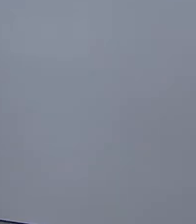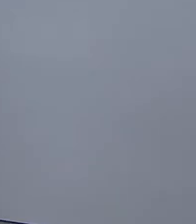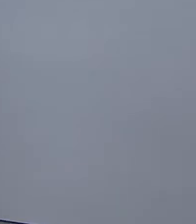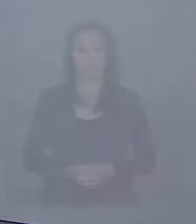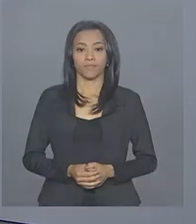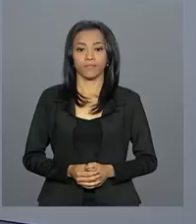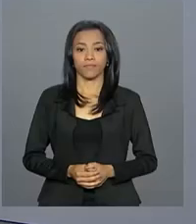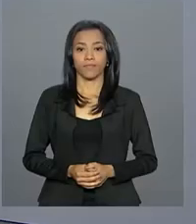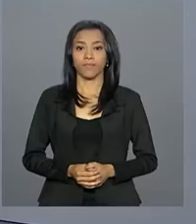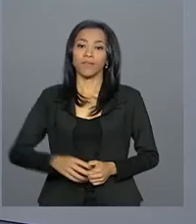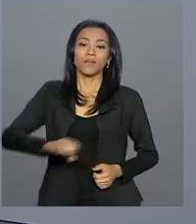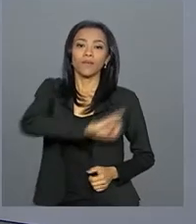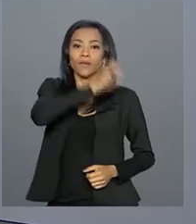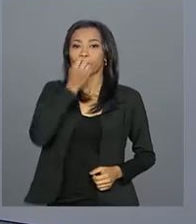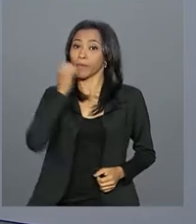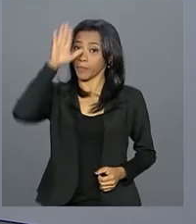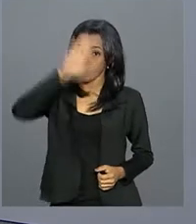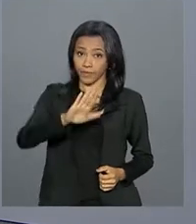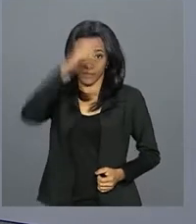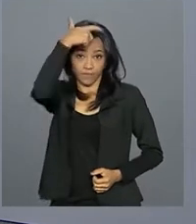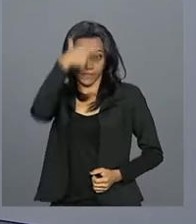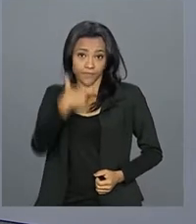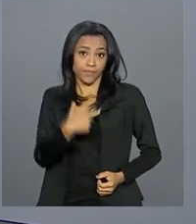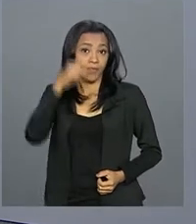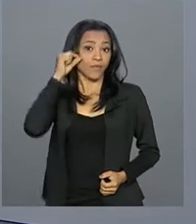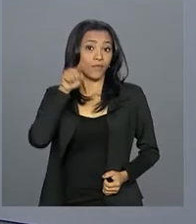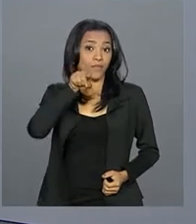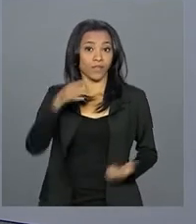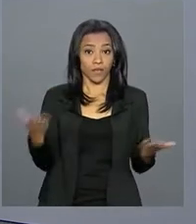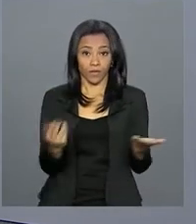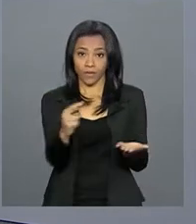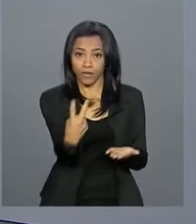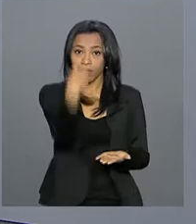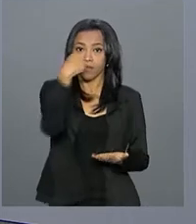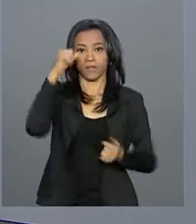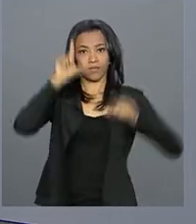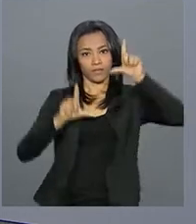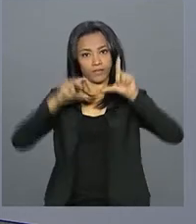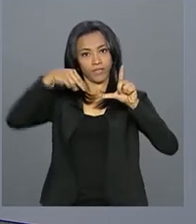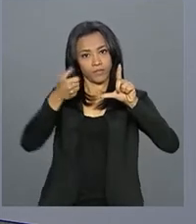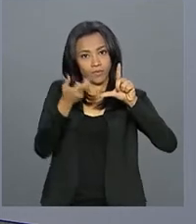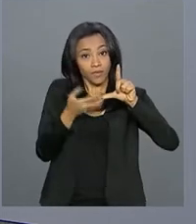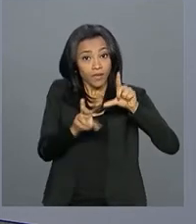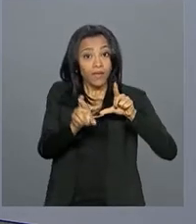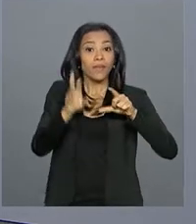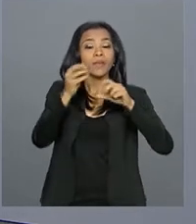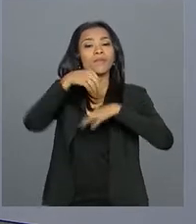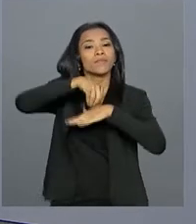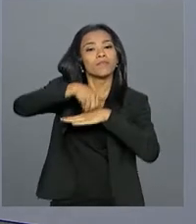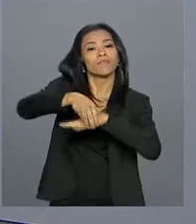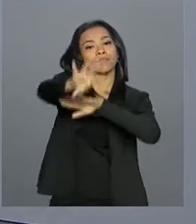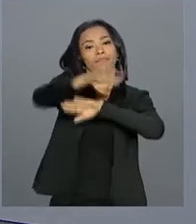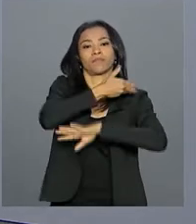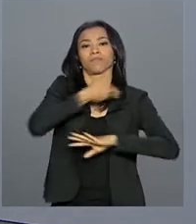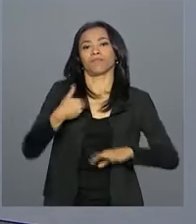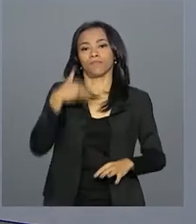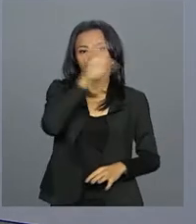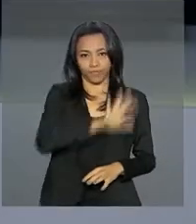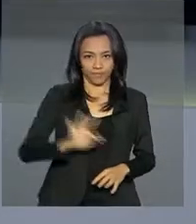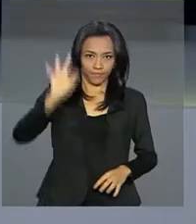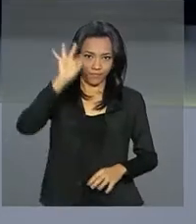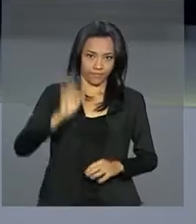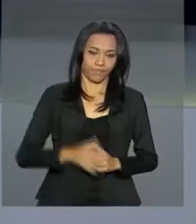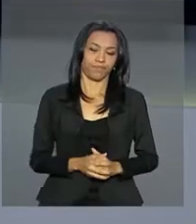Olá, boa tarde pra você, eu sou Renata Corsini e você acompanha a partir de agora o repórter NBR com as notícias do governo federal.